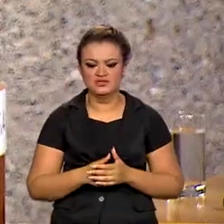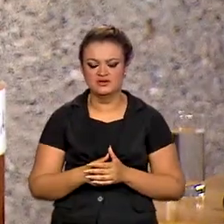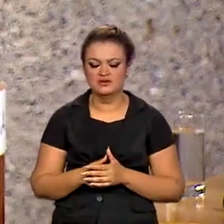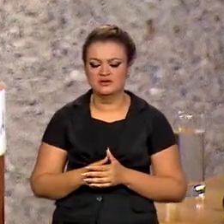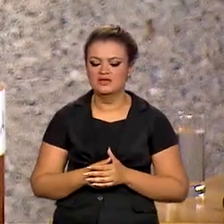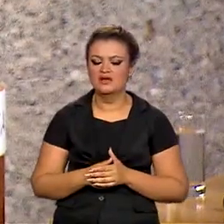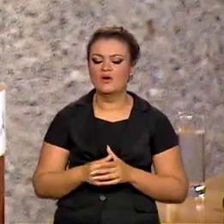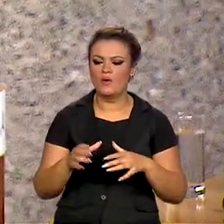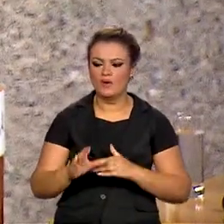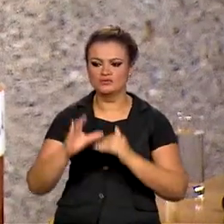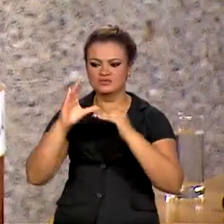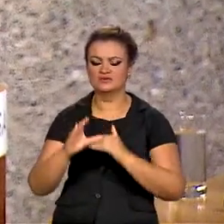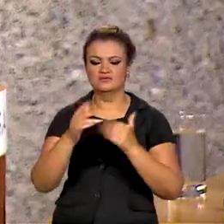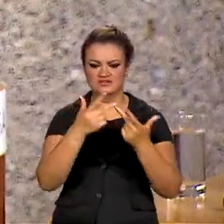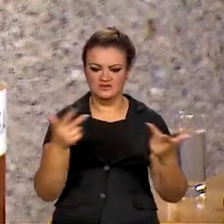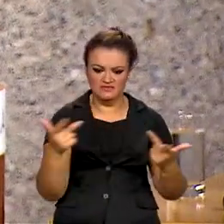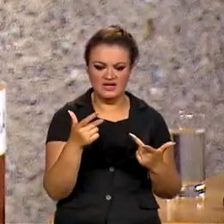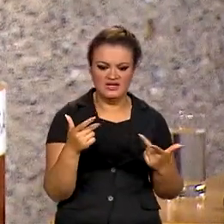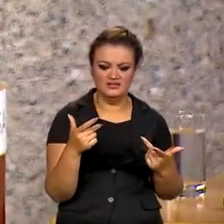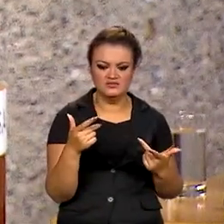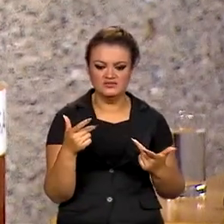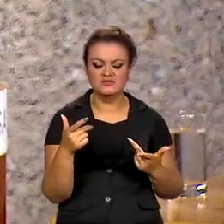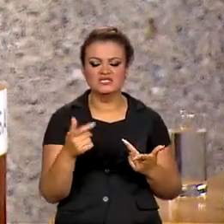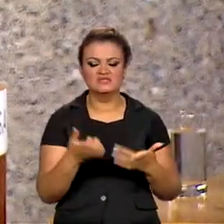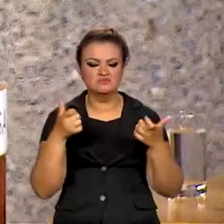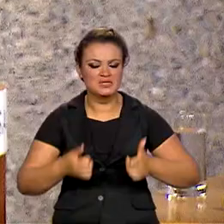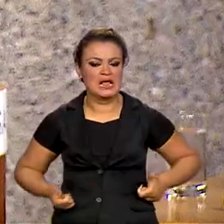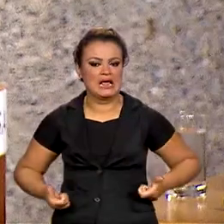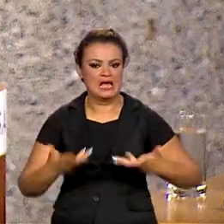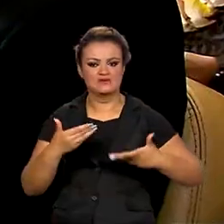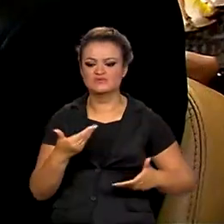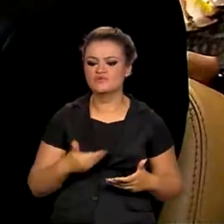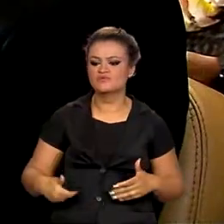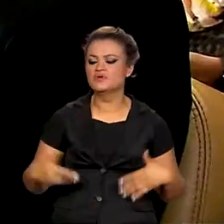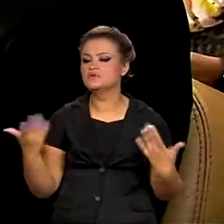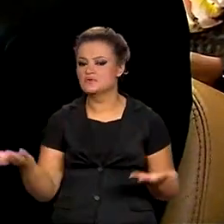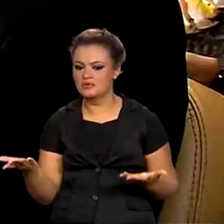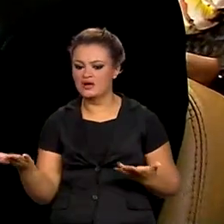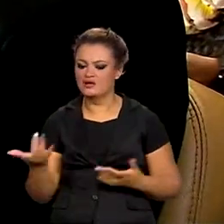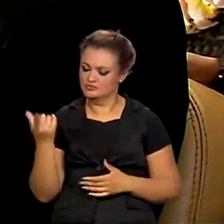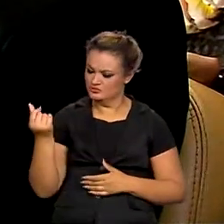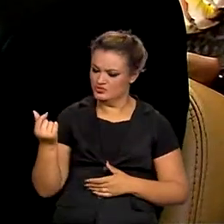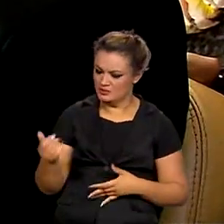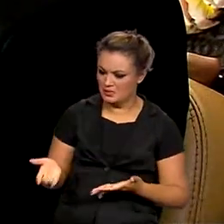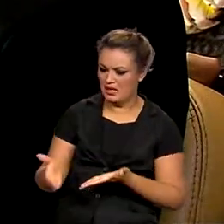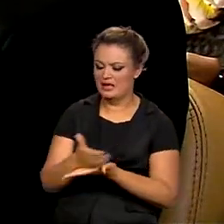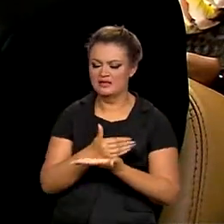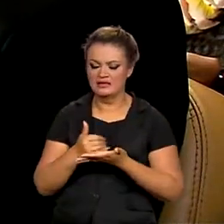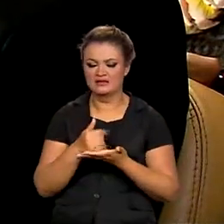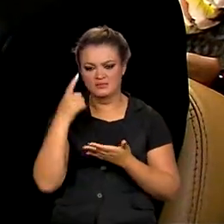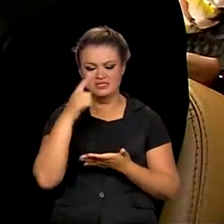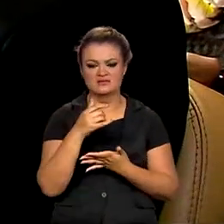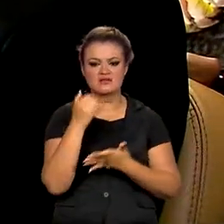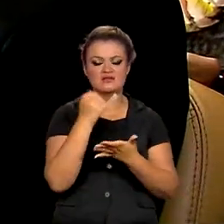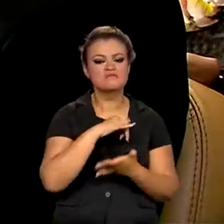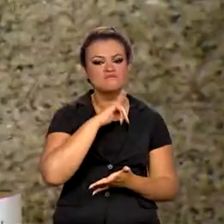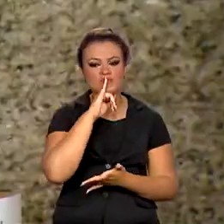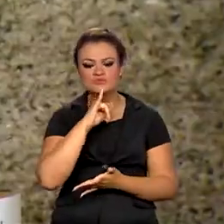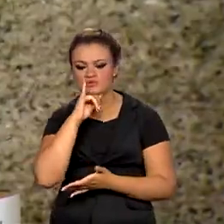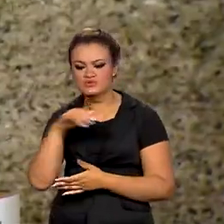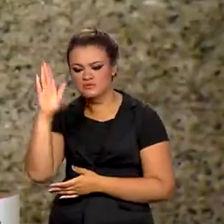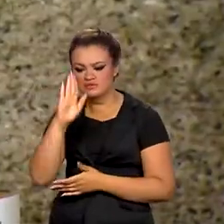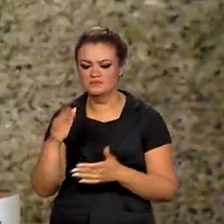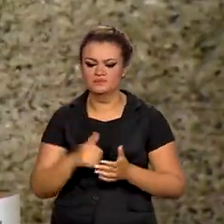interconselhos vão indicar como serão os gastos do governo com o dinheiro arrecadado dos impostos no país.